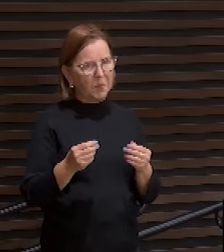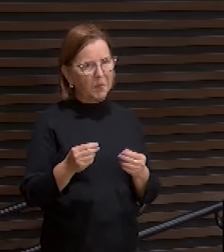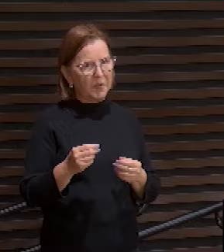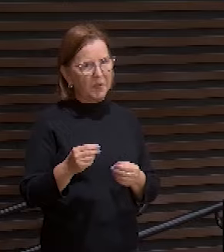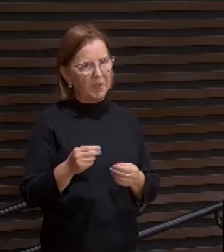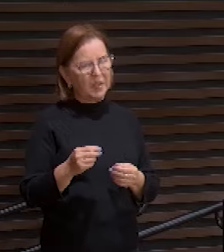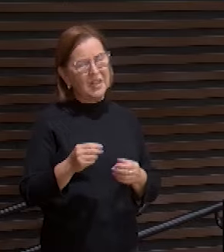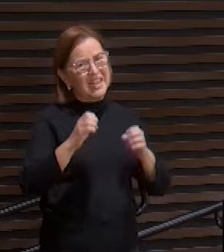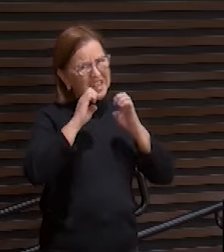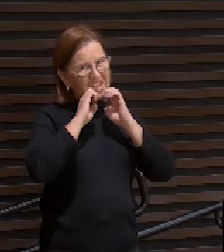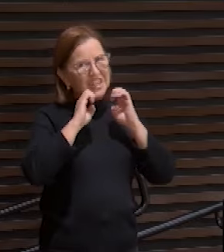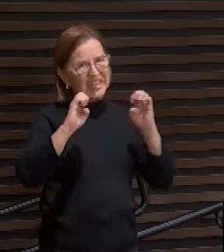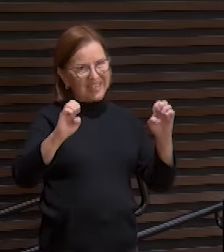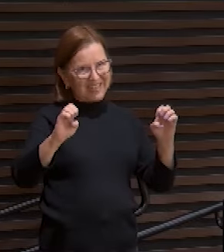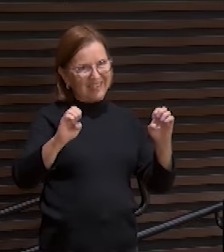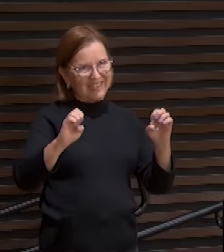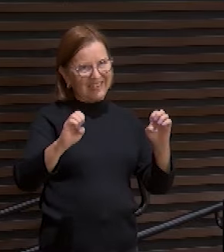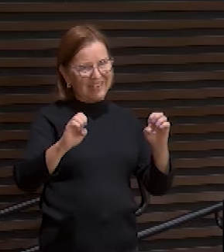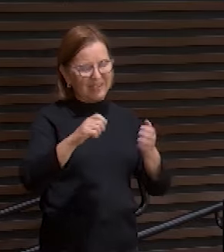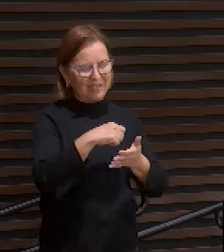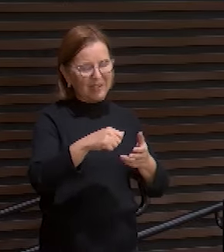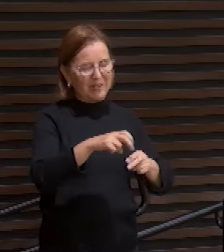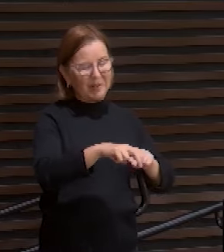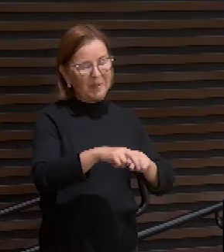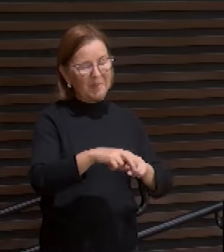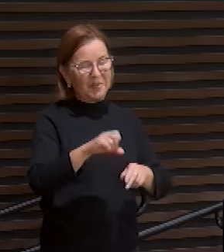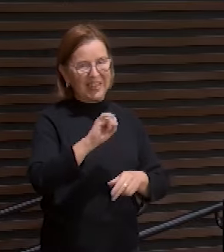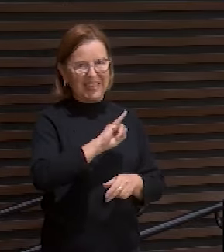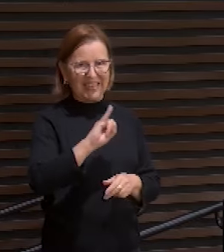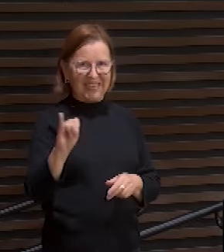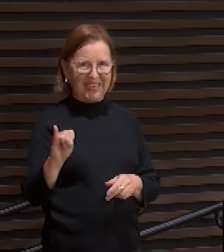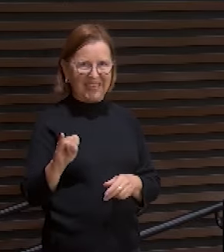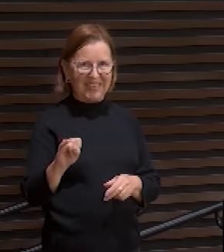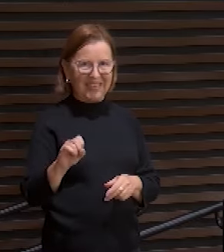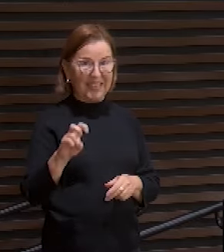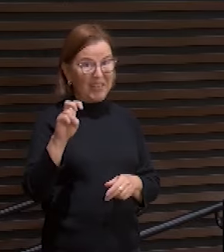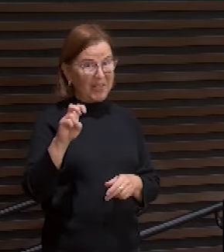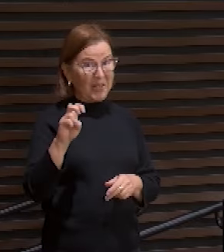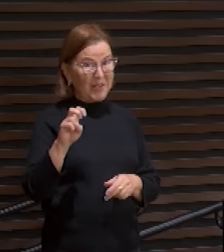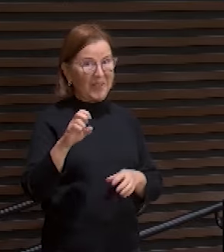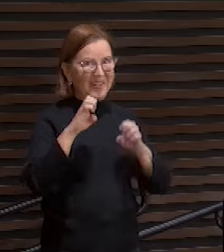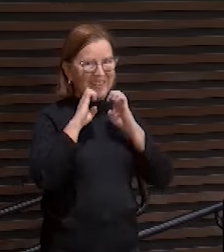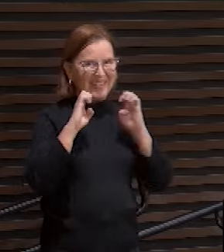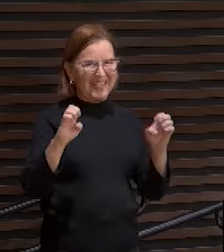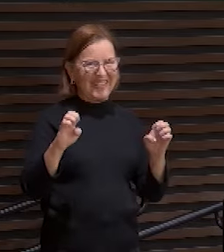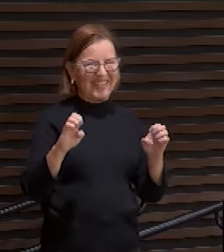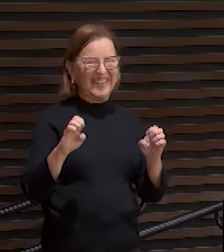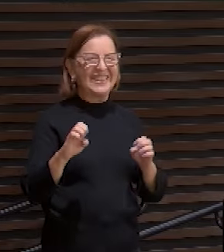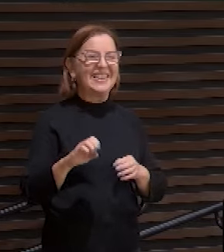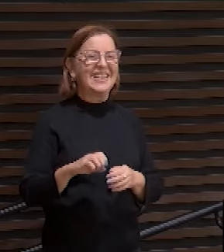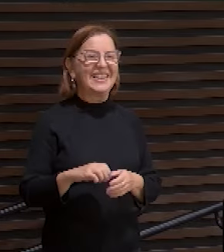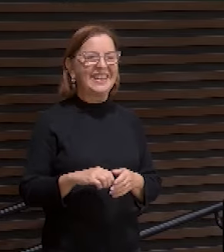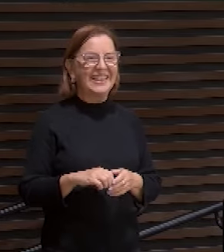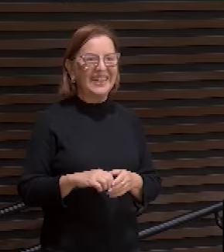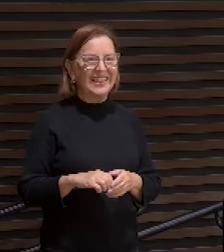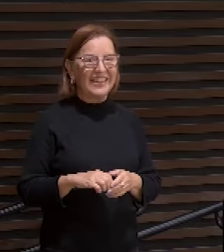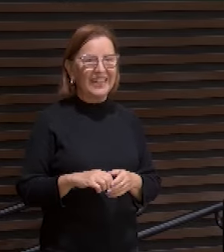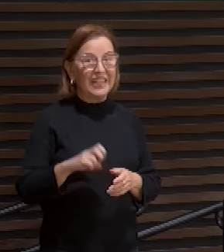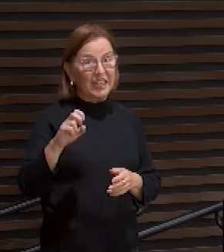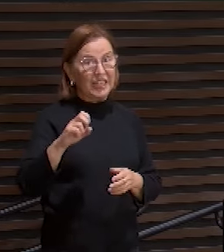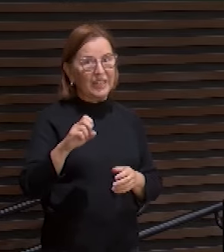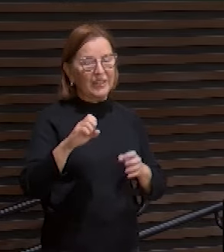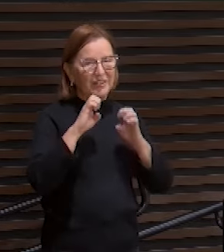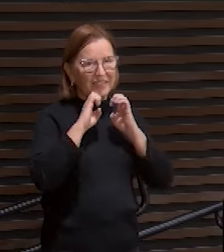segundo Isaías. Ele é o quinto evangelho. Tem Mateus, Marcos, Lucas e João, mas aqui nós temos o quinto evangelho, ou,